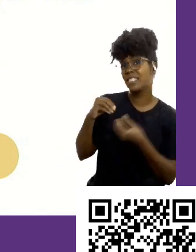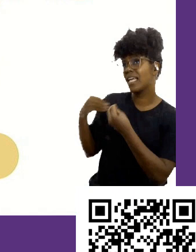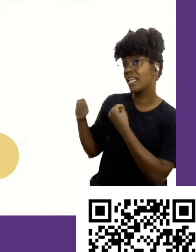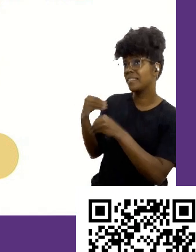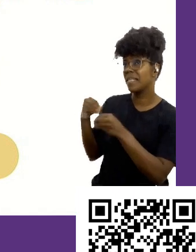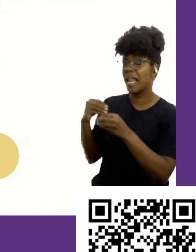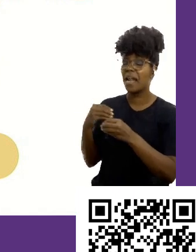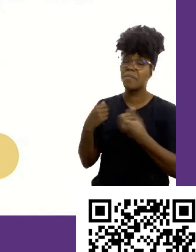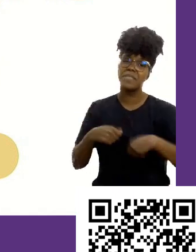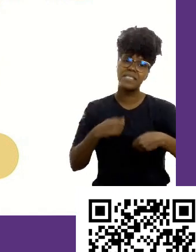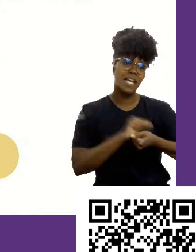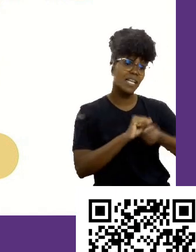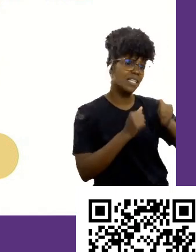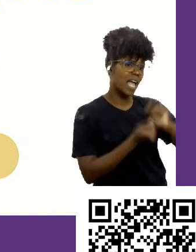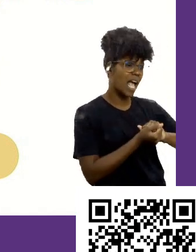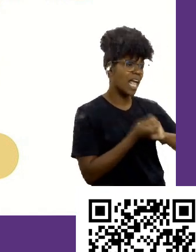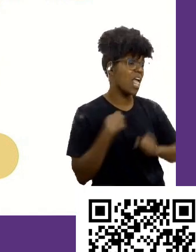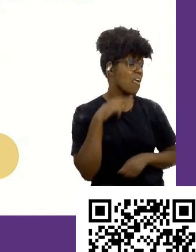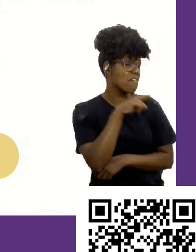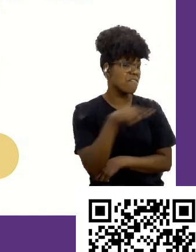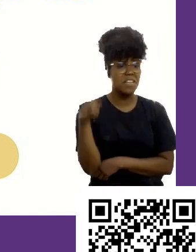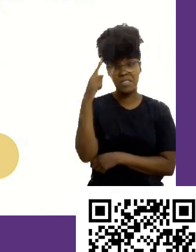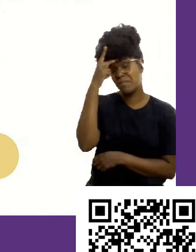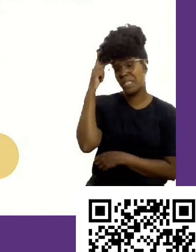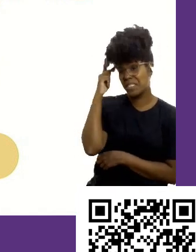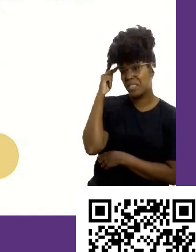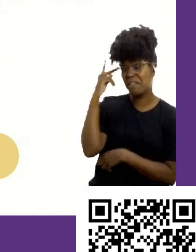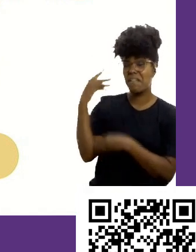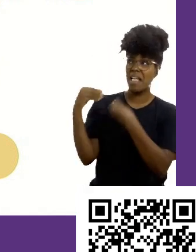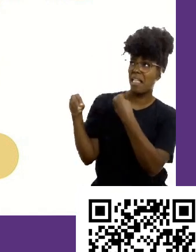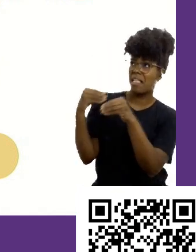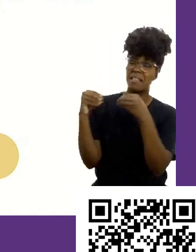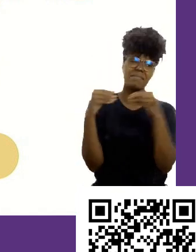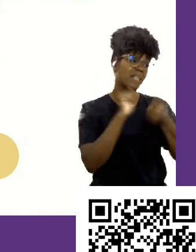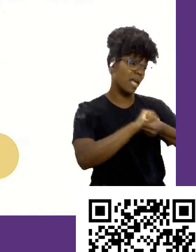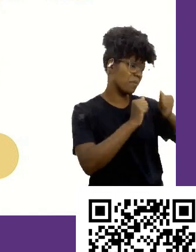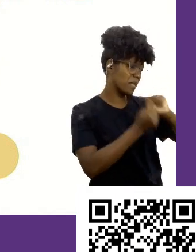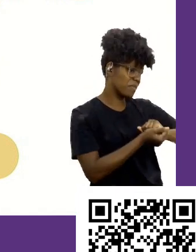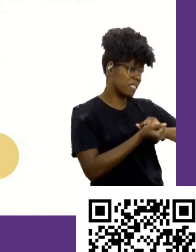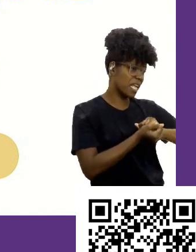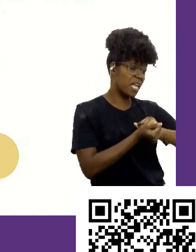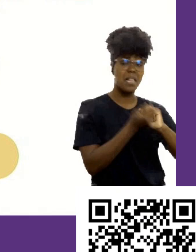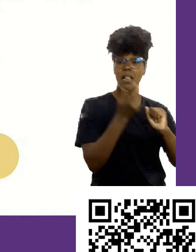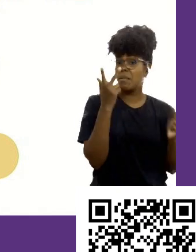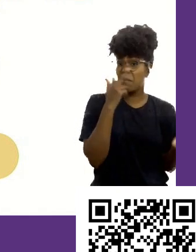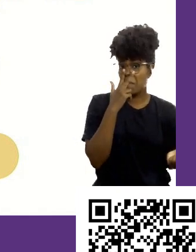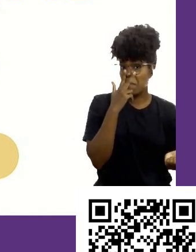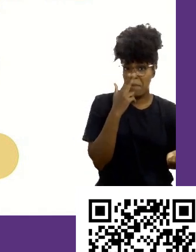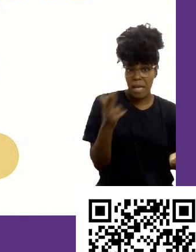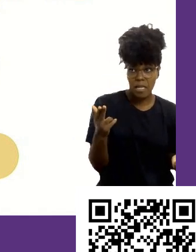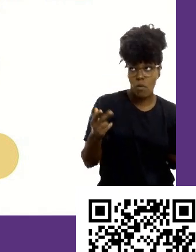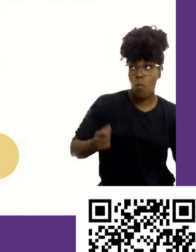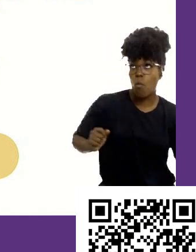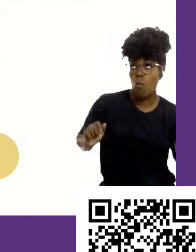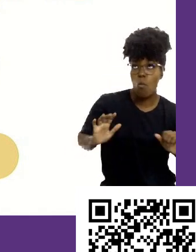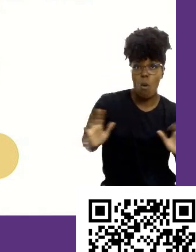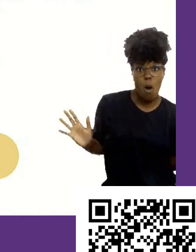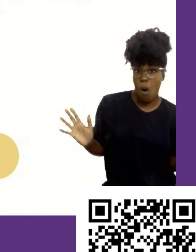adaptável. Eu ainda vejo pessoas falando de flexibilidade e adaptabilidade como se fosse uma coisa... Uou!